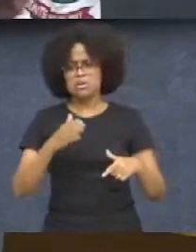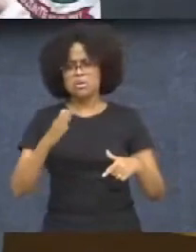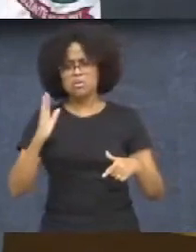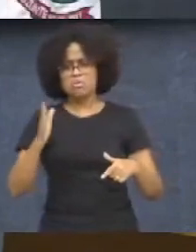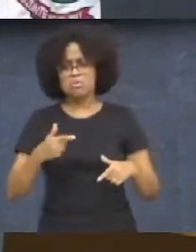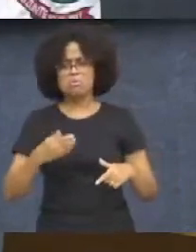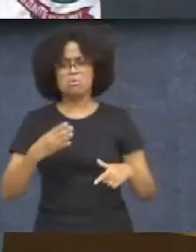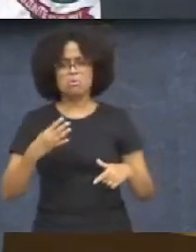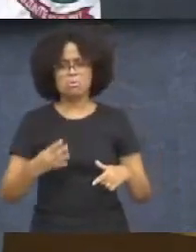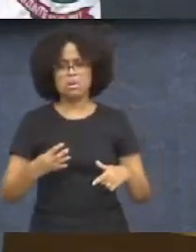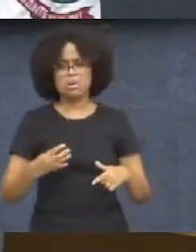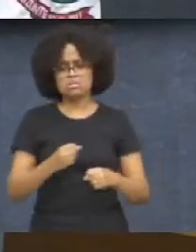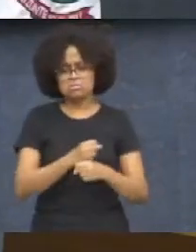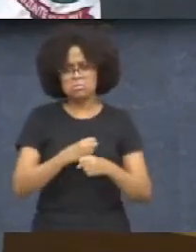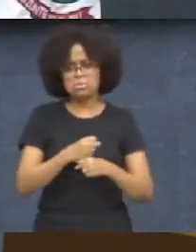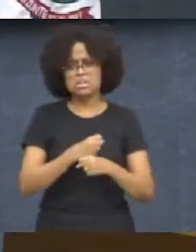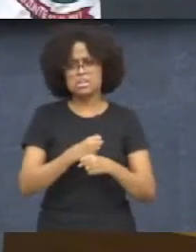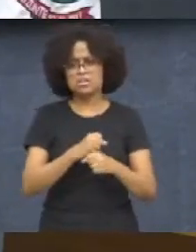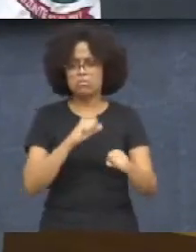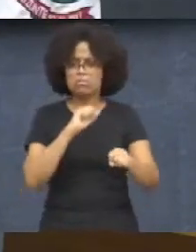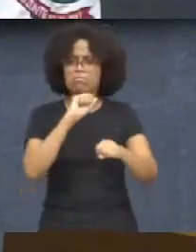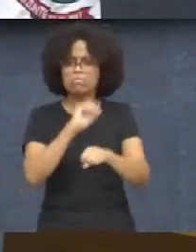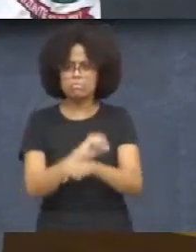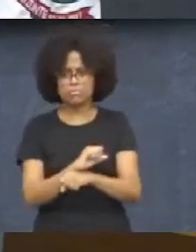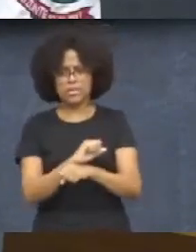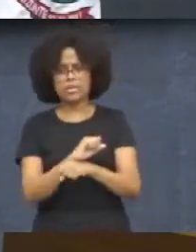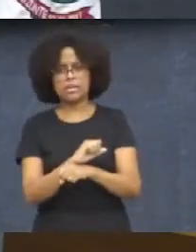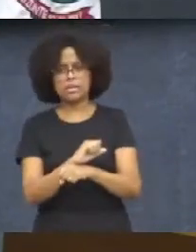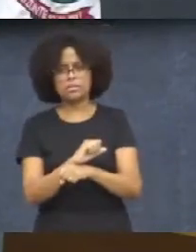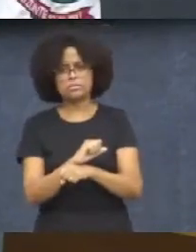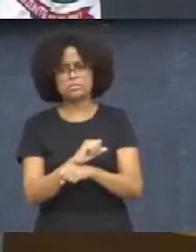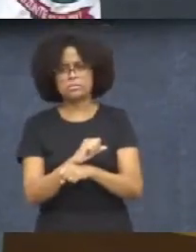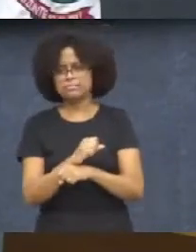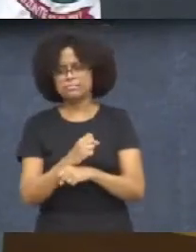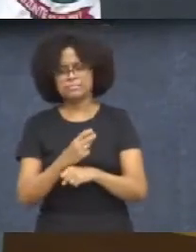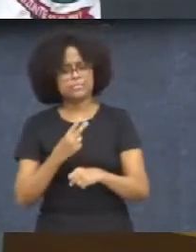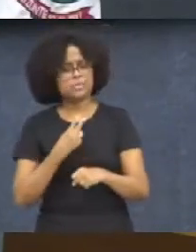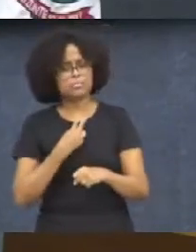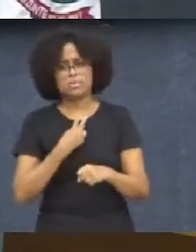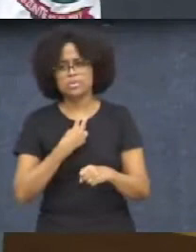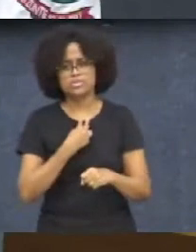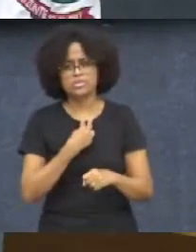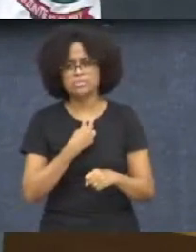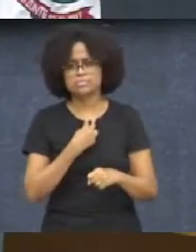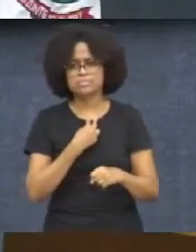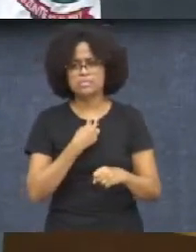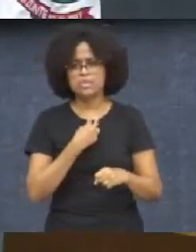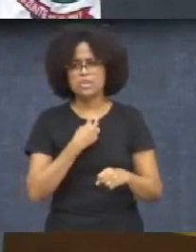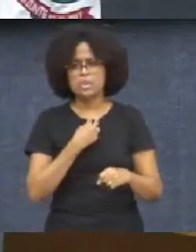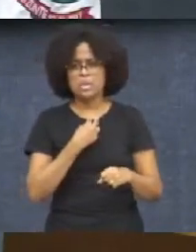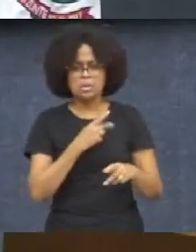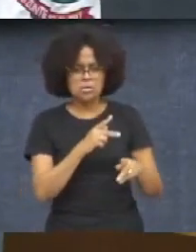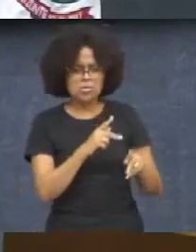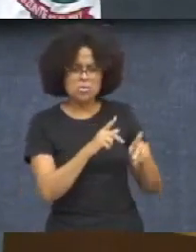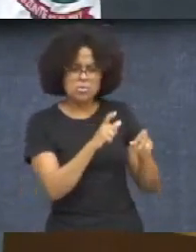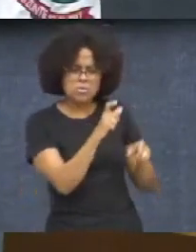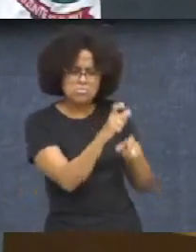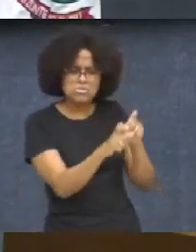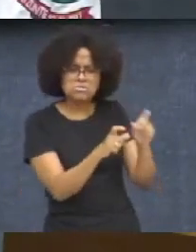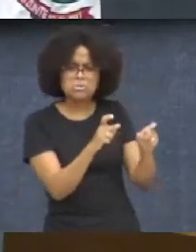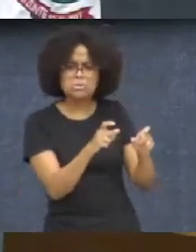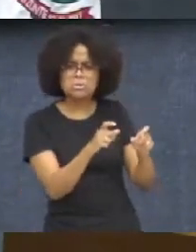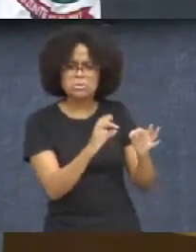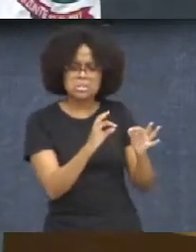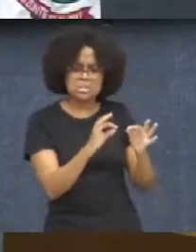então o metrô tem que ser realidade e o que a gente puder fazer para o cidadão sair da casa dele e chegar no ambiente de trabalho ou qualquer outro